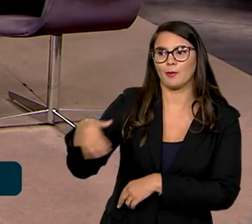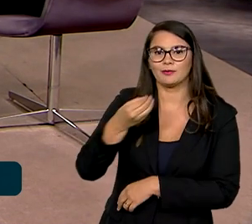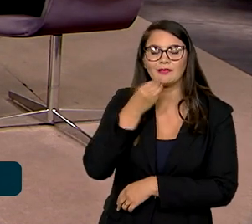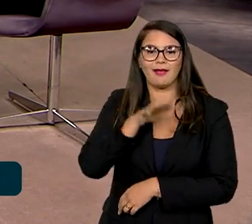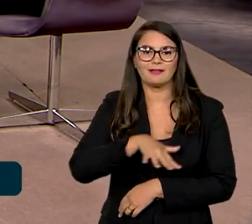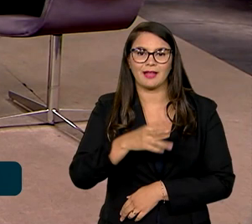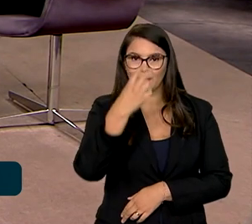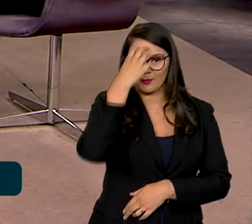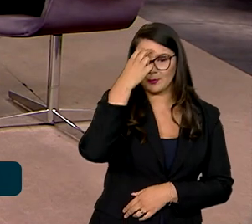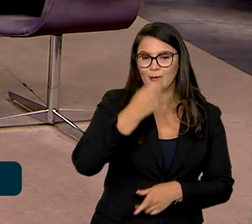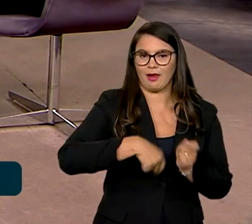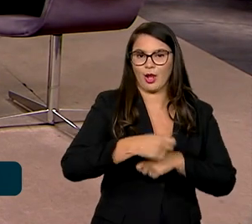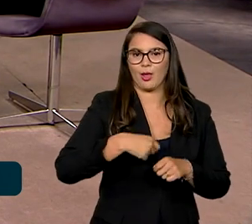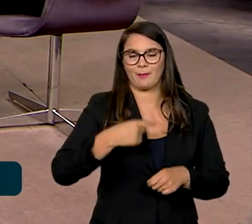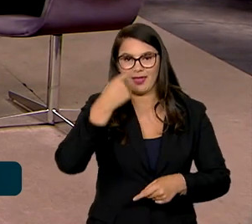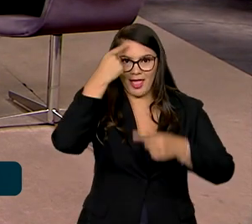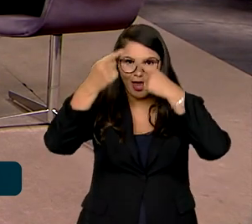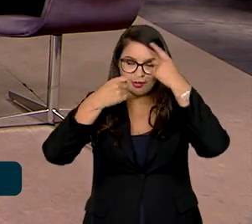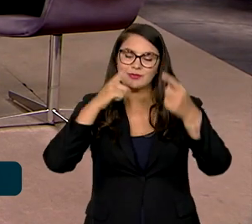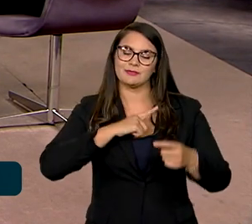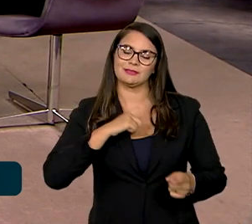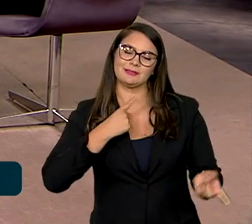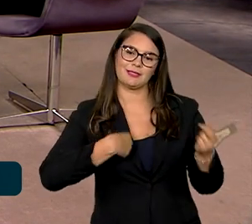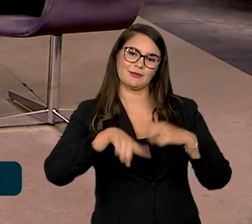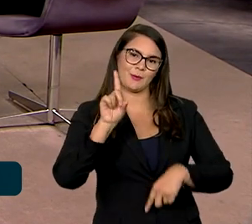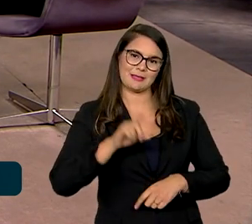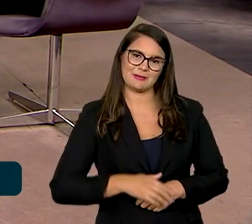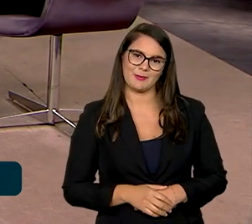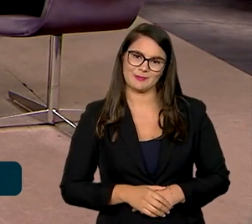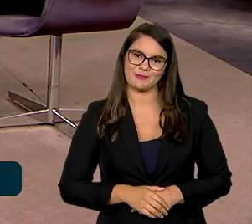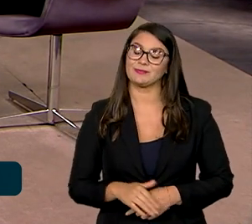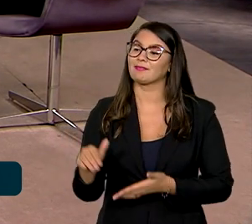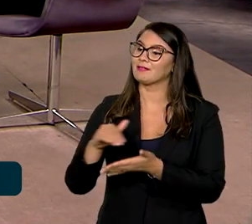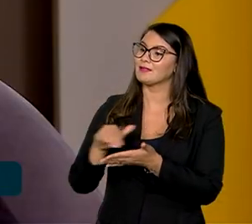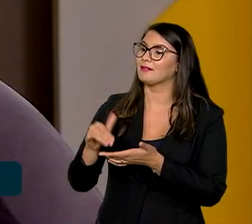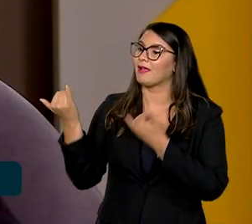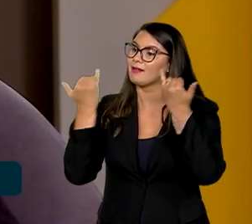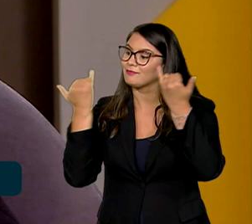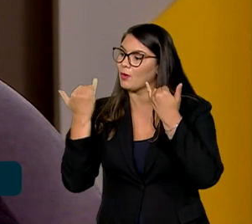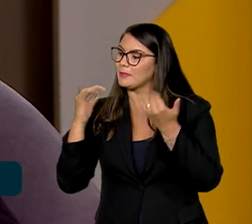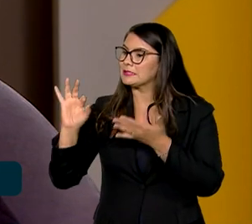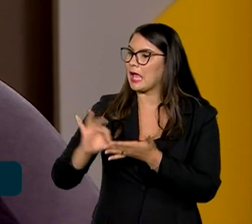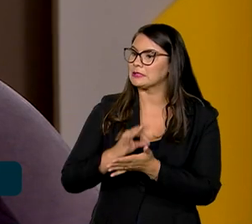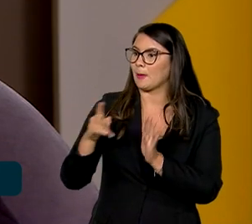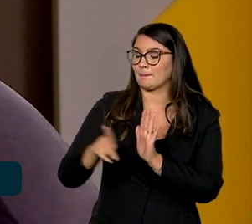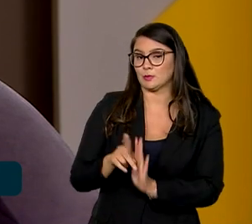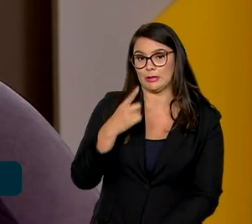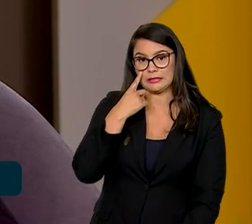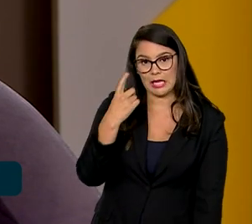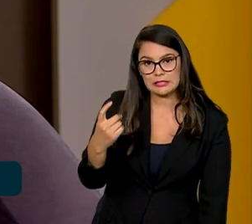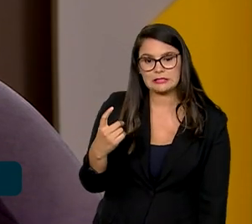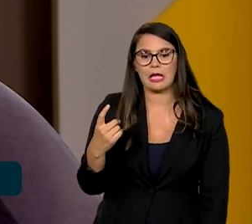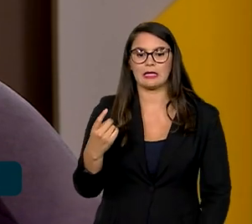cultura e da economia criativa, que se encontra uma dessas saídas de transformação. Secretário, e as informações cadastradas pelos interessados